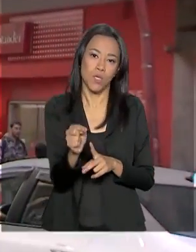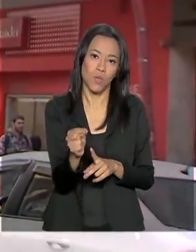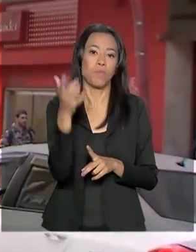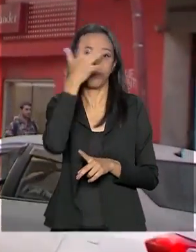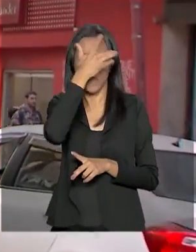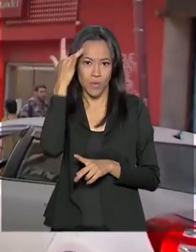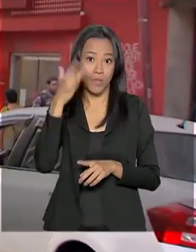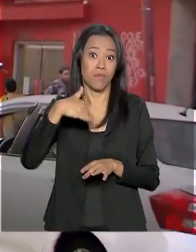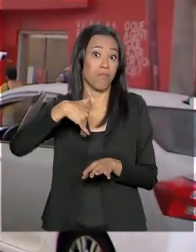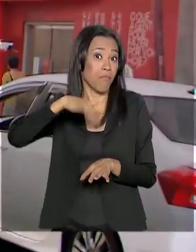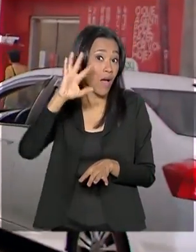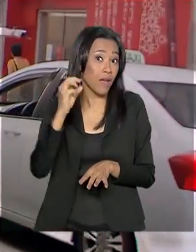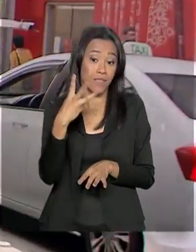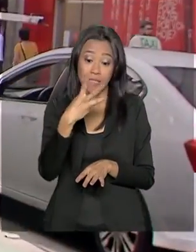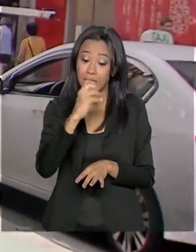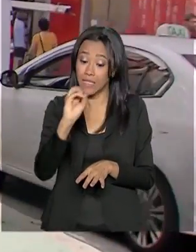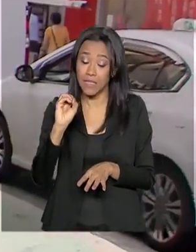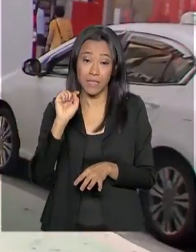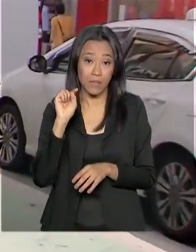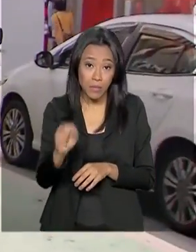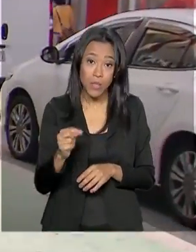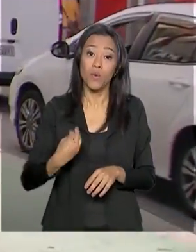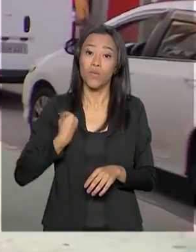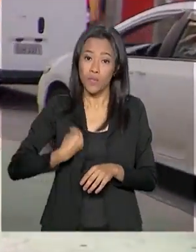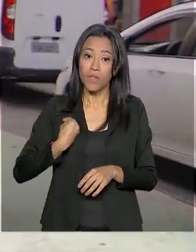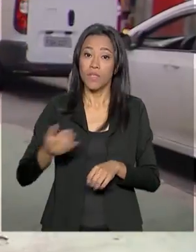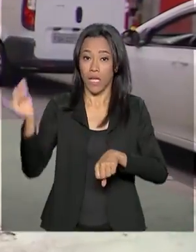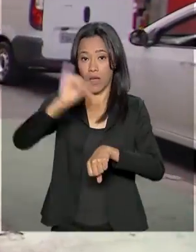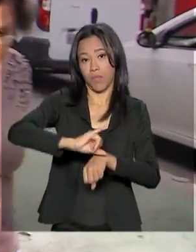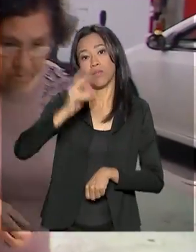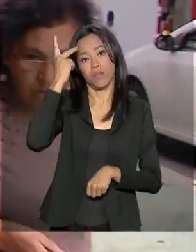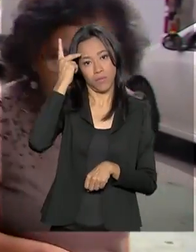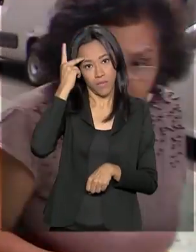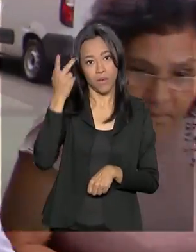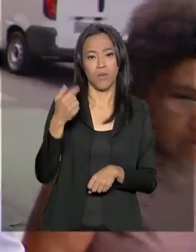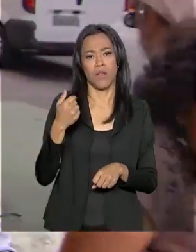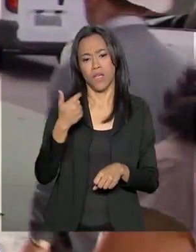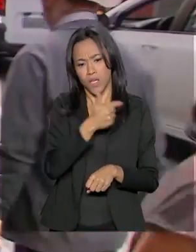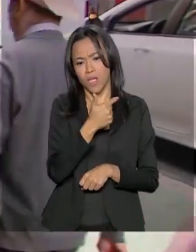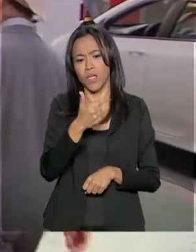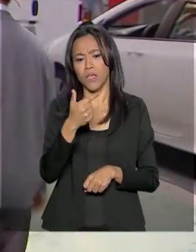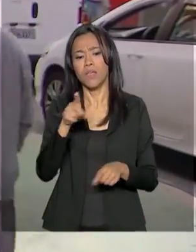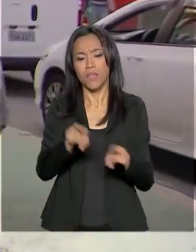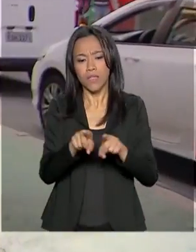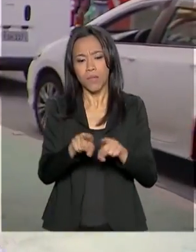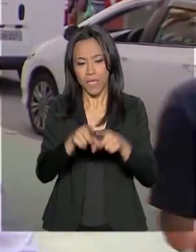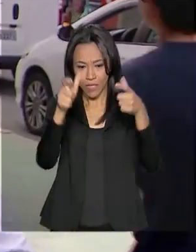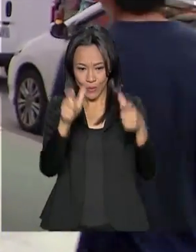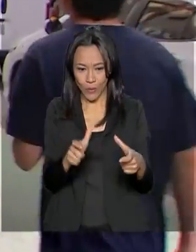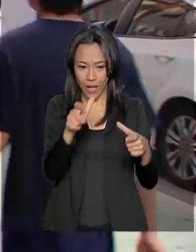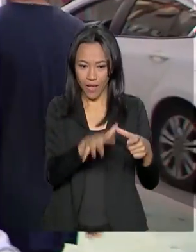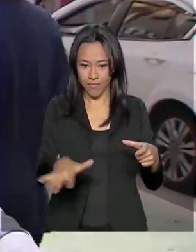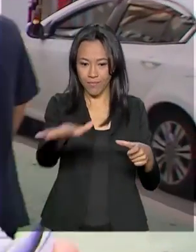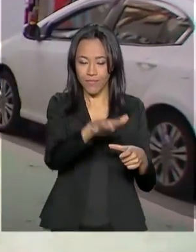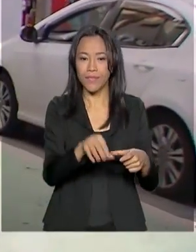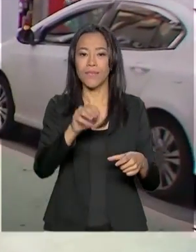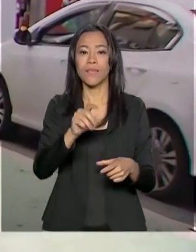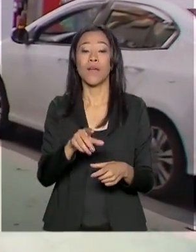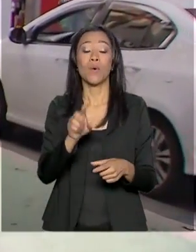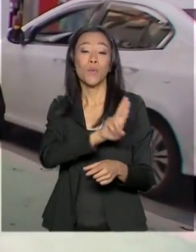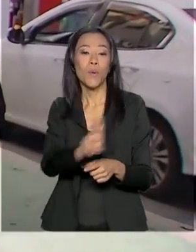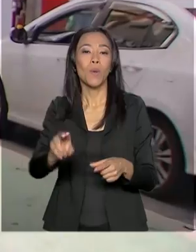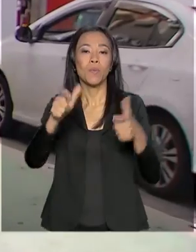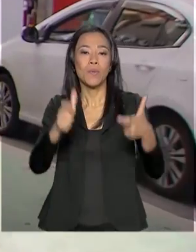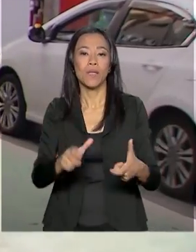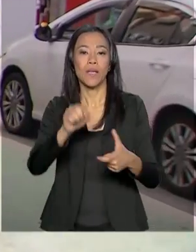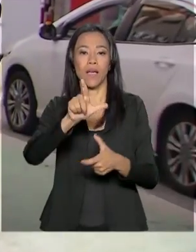Mais de 300 mil vivem aqui na capital paulista e muitos aqui no bairro da Liberdade. Por isso, é sempre